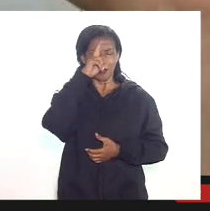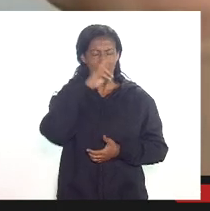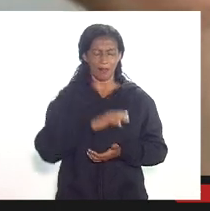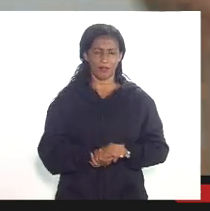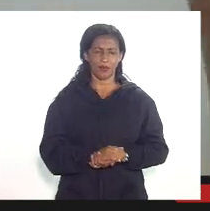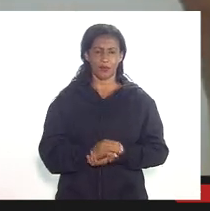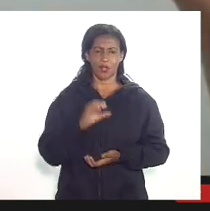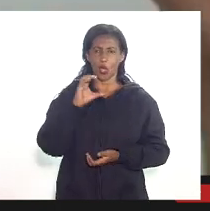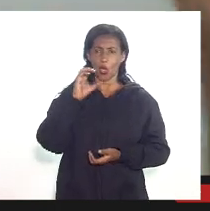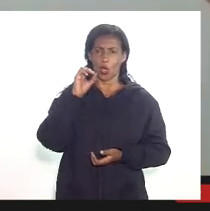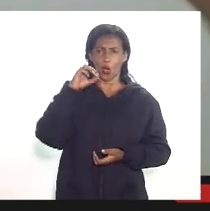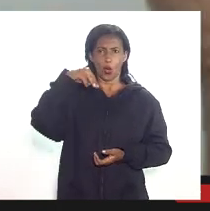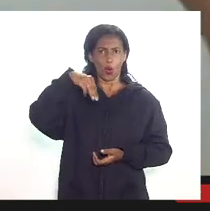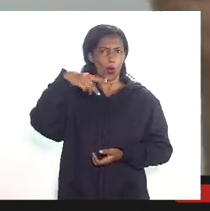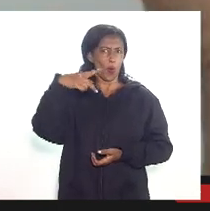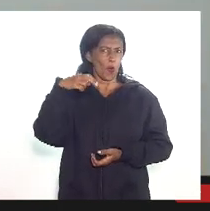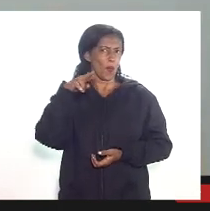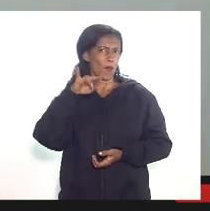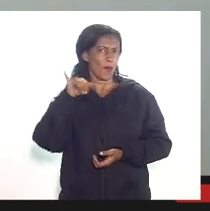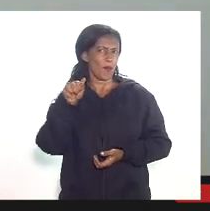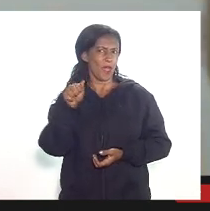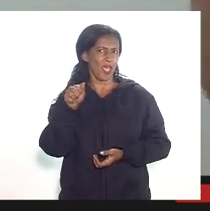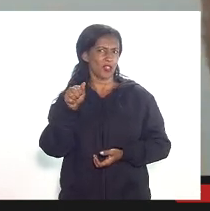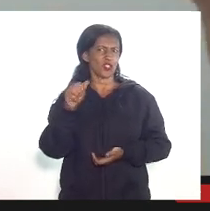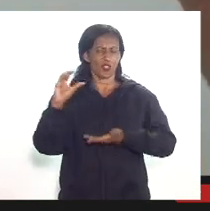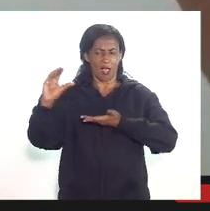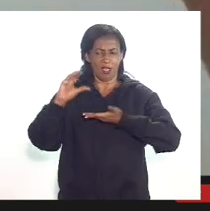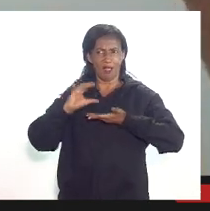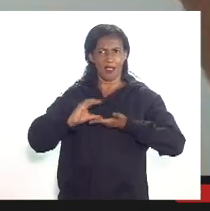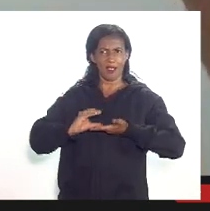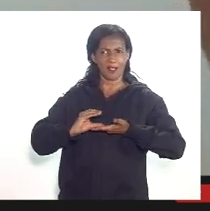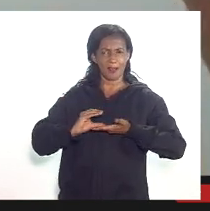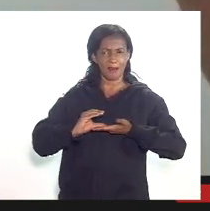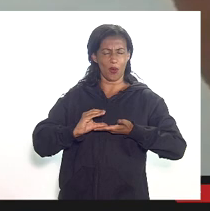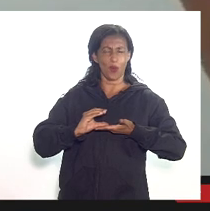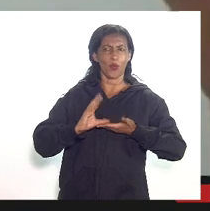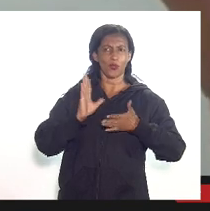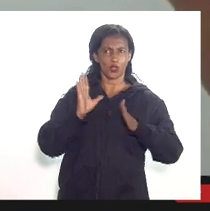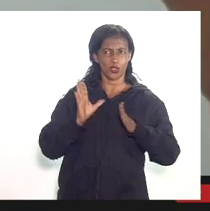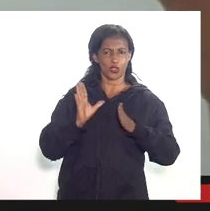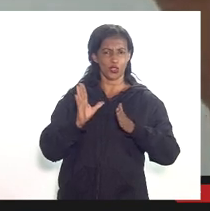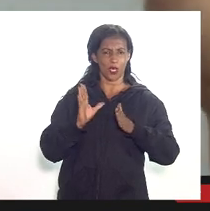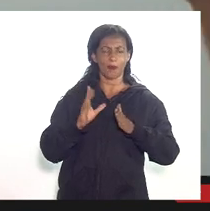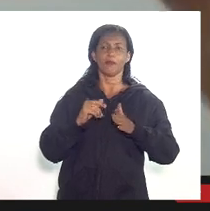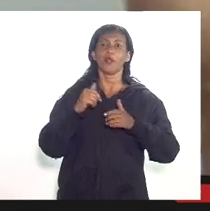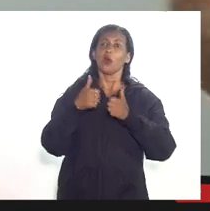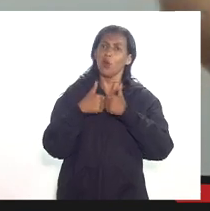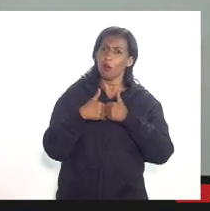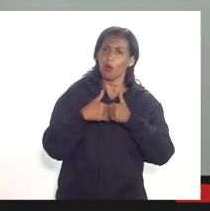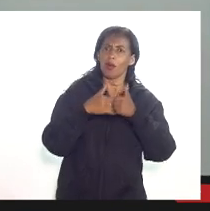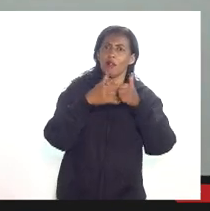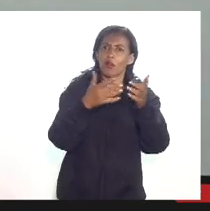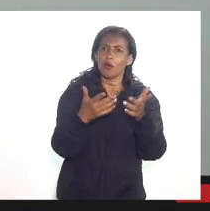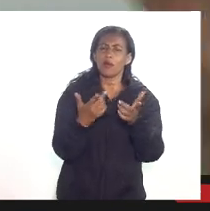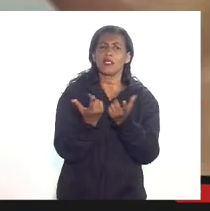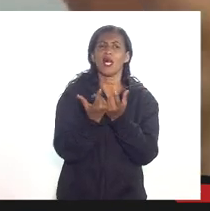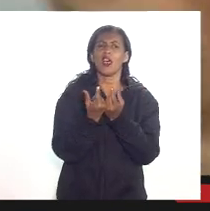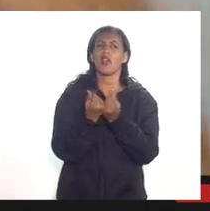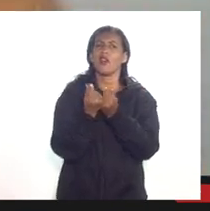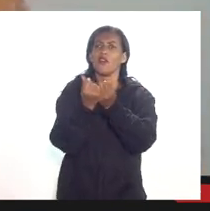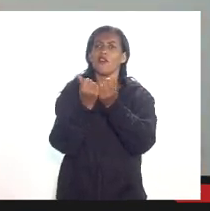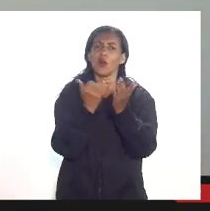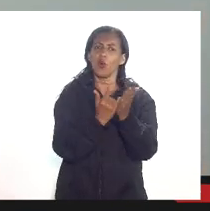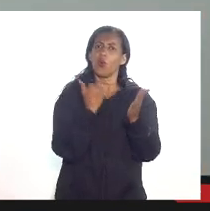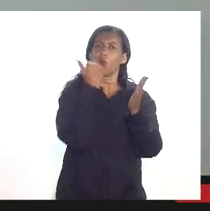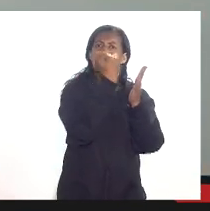o Comperge recebeu saldo credor acumulado uma hora o Comperge vai começar a funcionar e aí esse saldo credor acumulado e nós